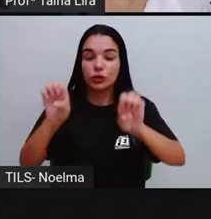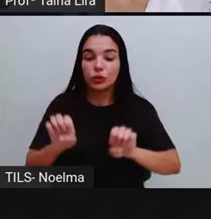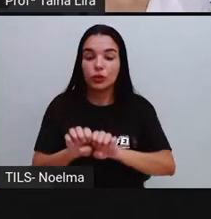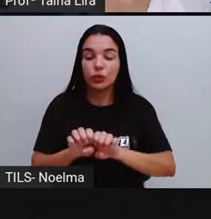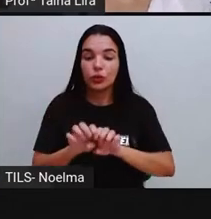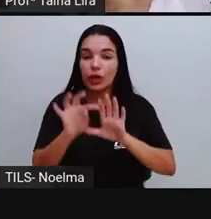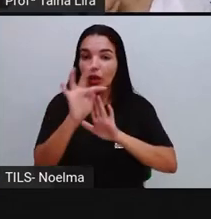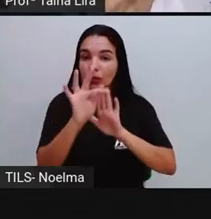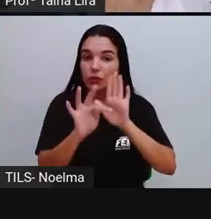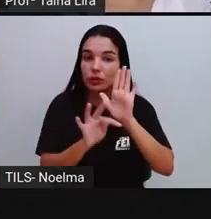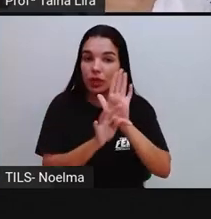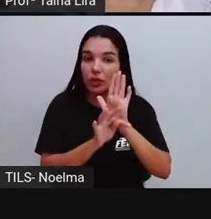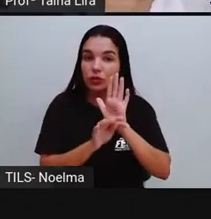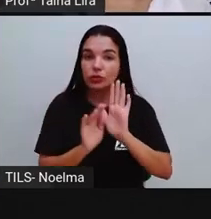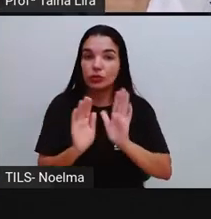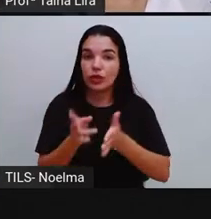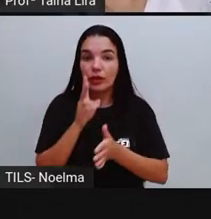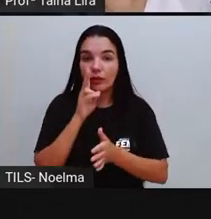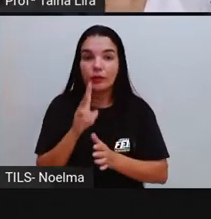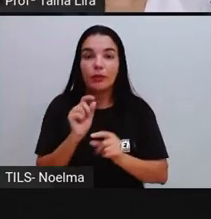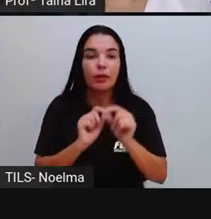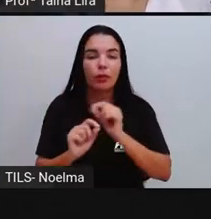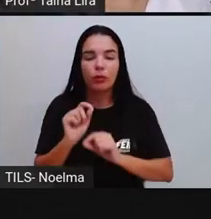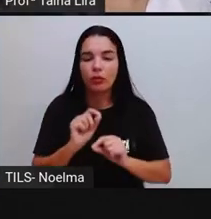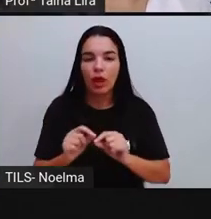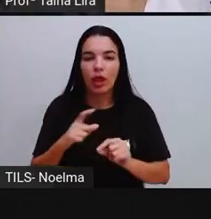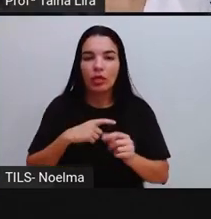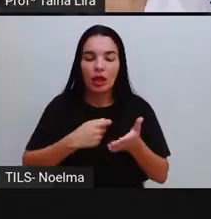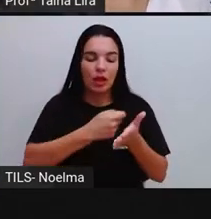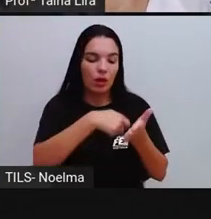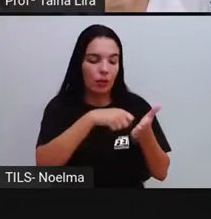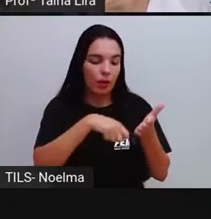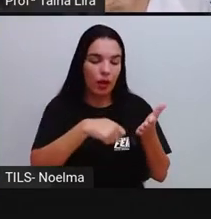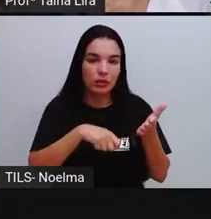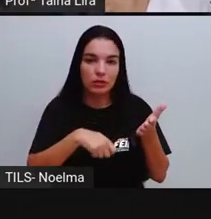Qual é a estrutura de um poema, Que ele é escrito ali,